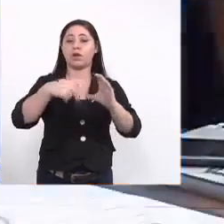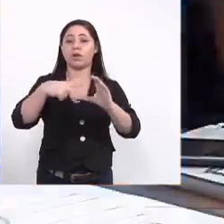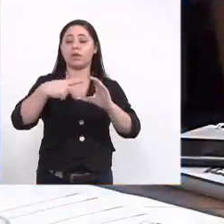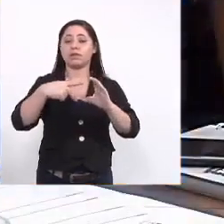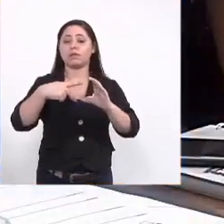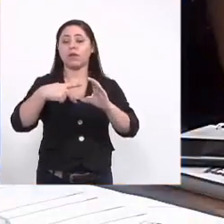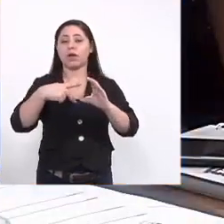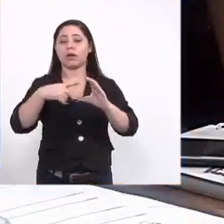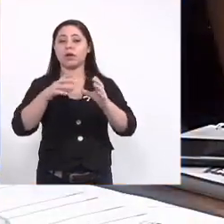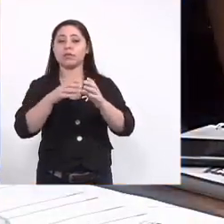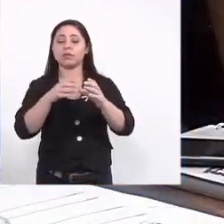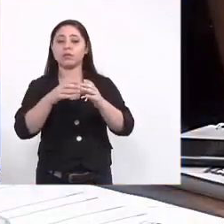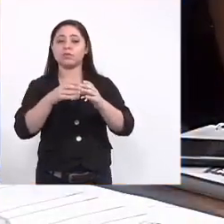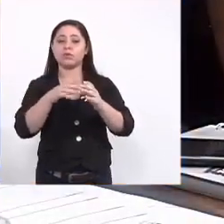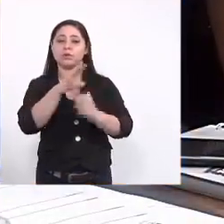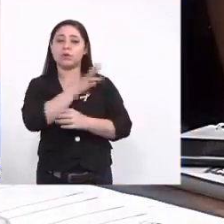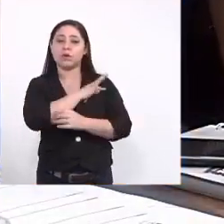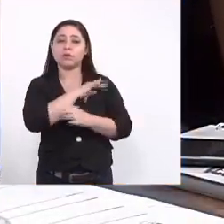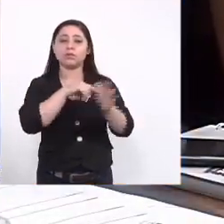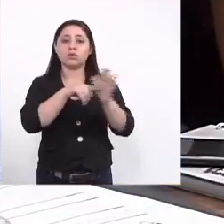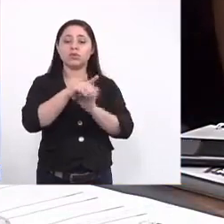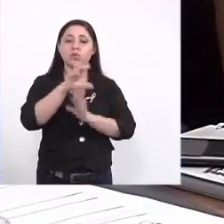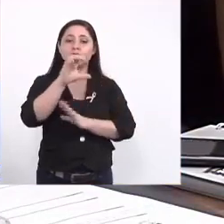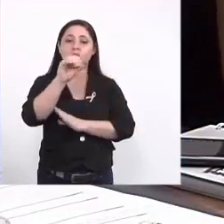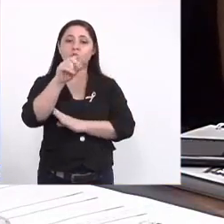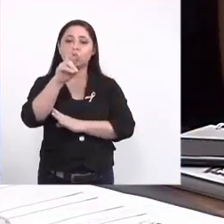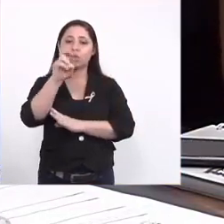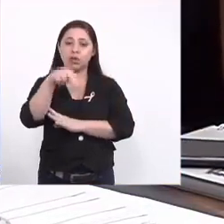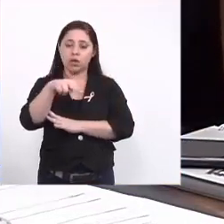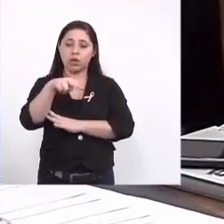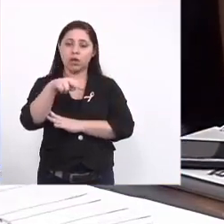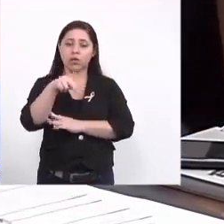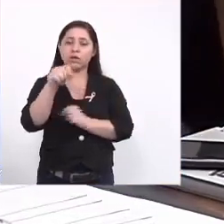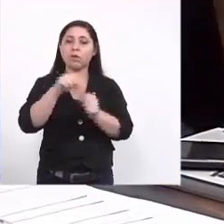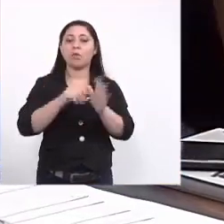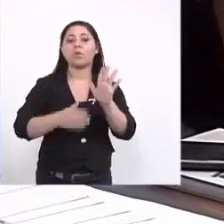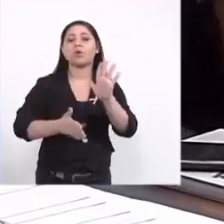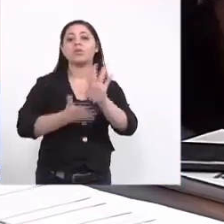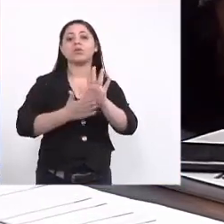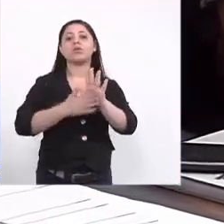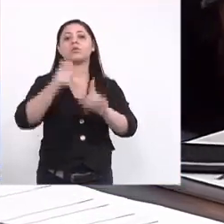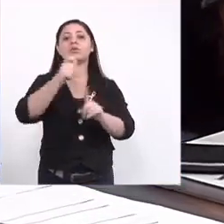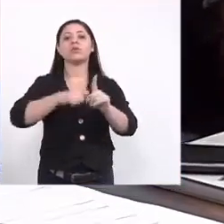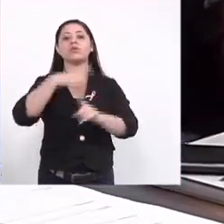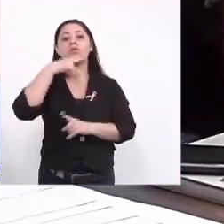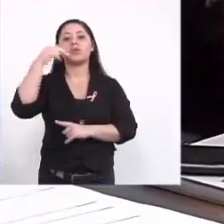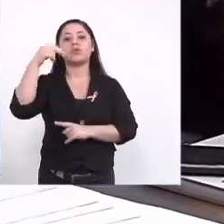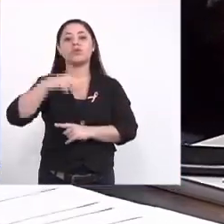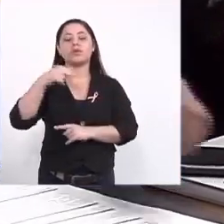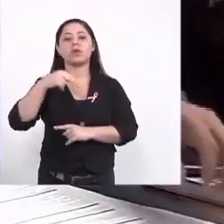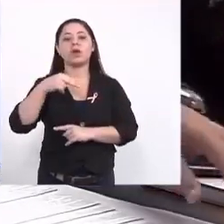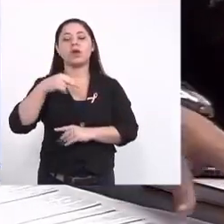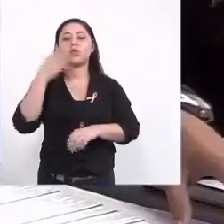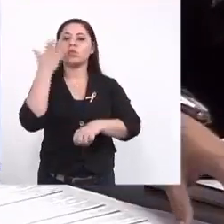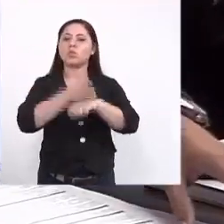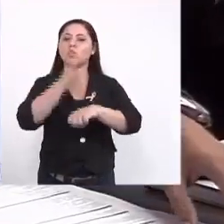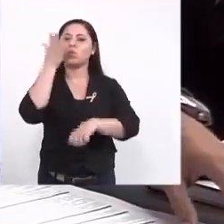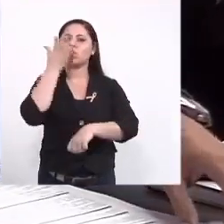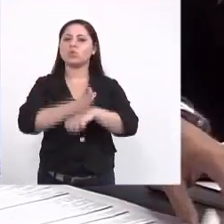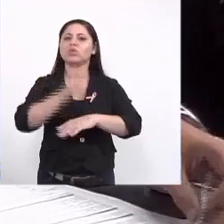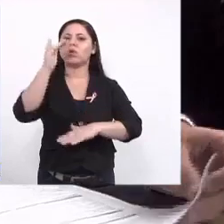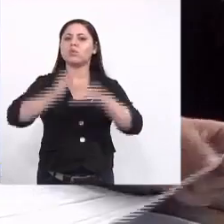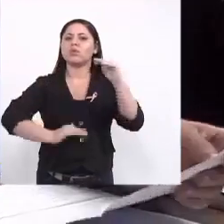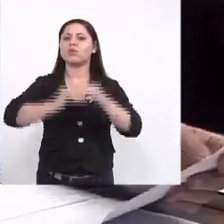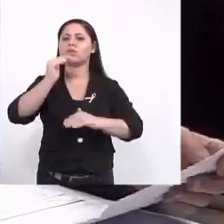de ensino pesquisa do Corém e nós estamos propondo para o mês de novembro uma capacitação de